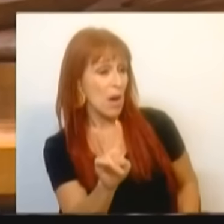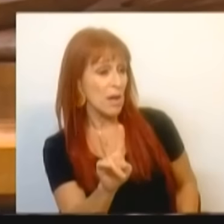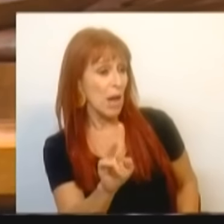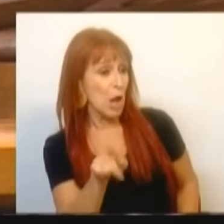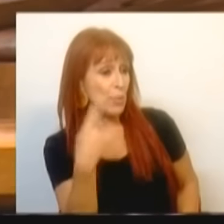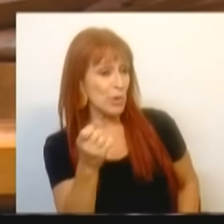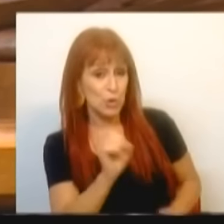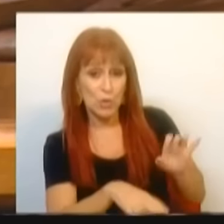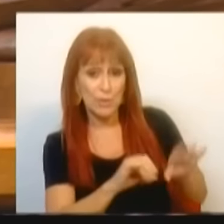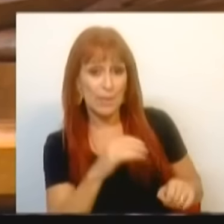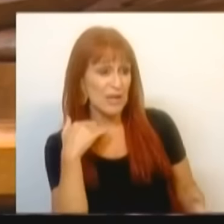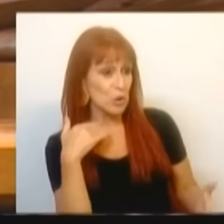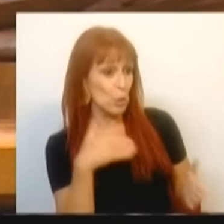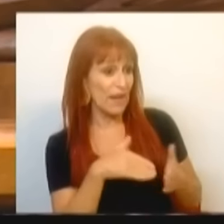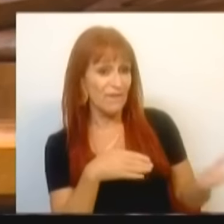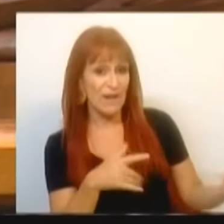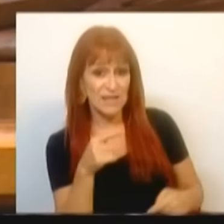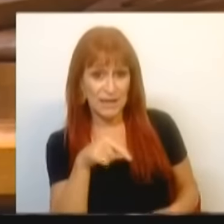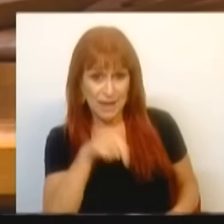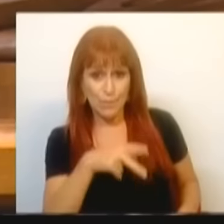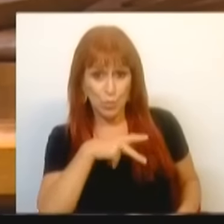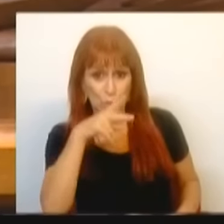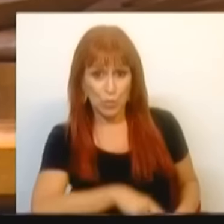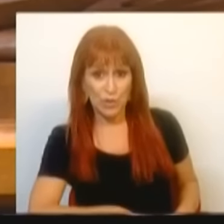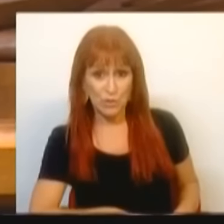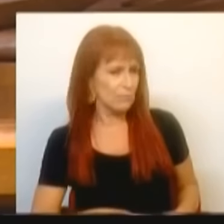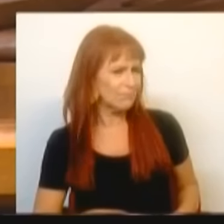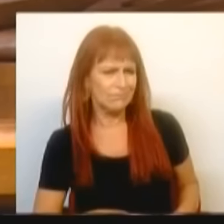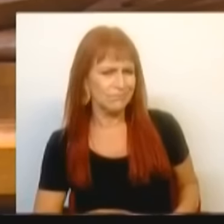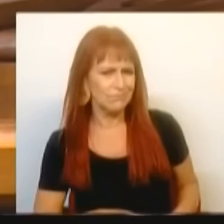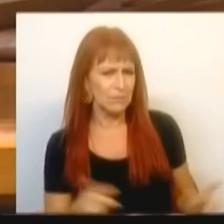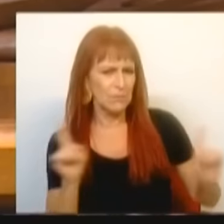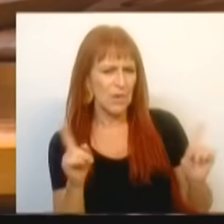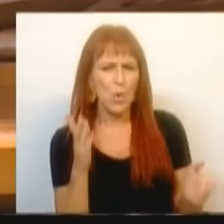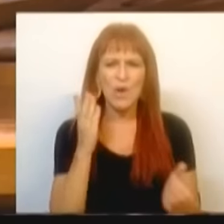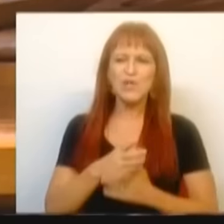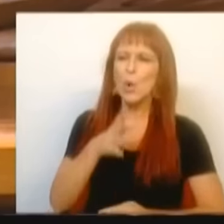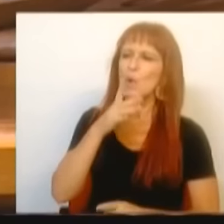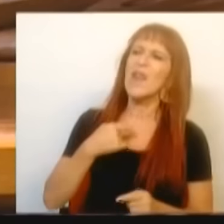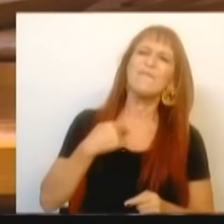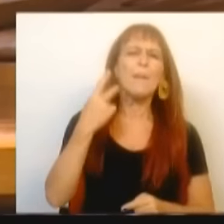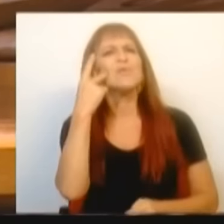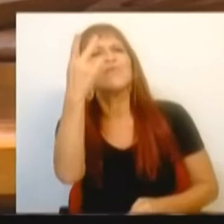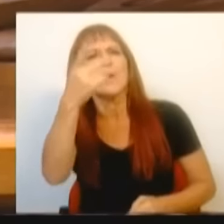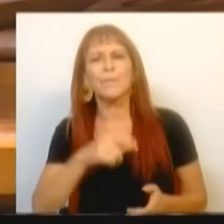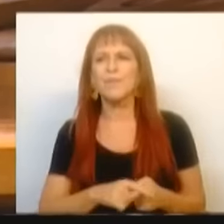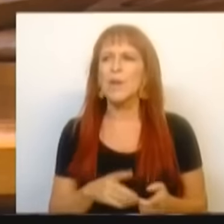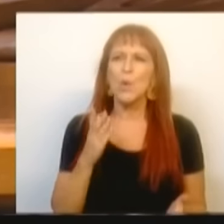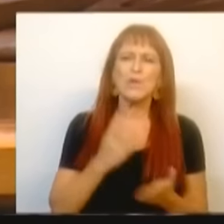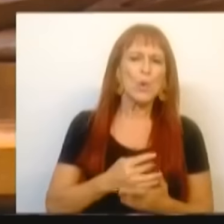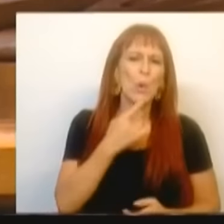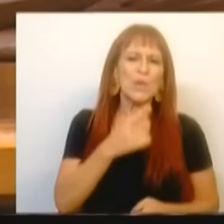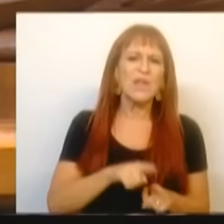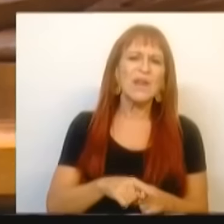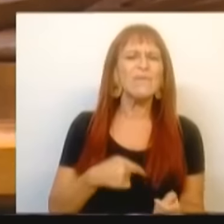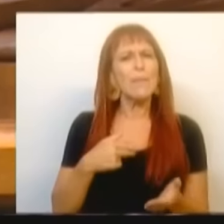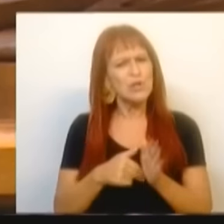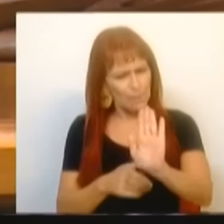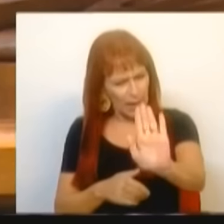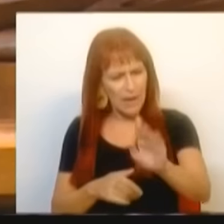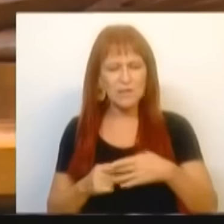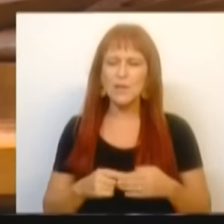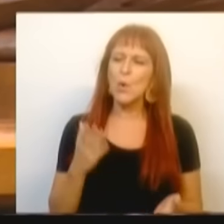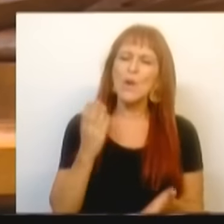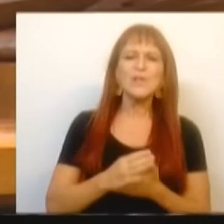o que aconteceu segunda-feira em Portugal, não, não basta dizer vamos ver, não basta dizer vamos esperar, não